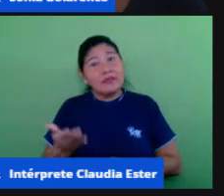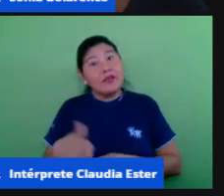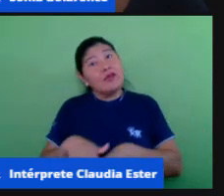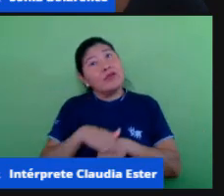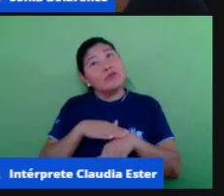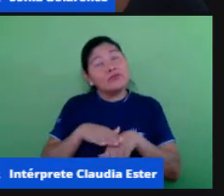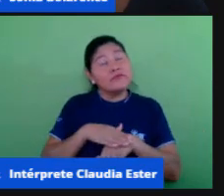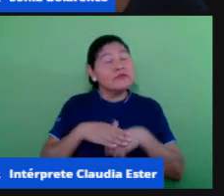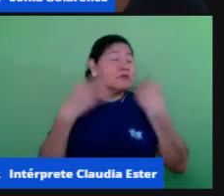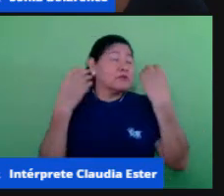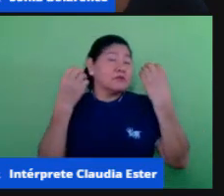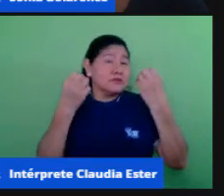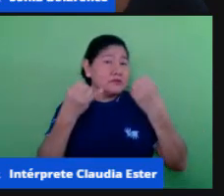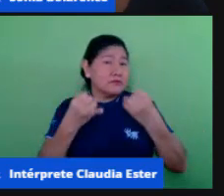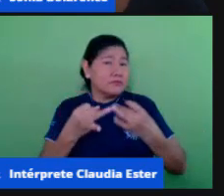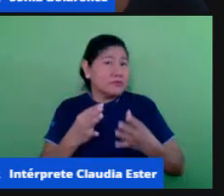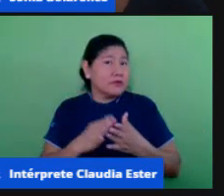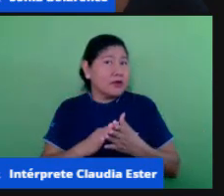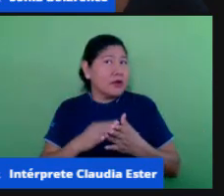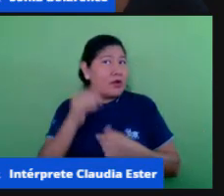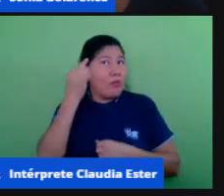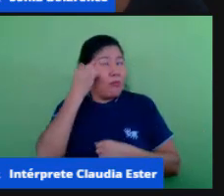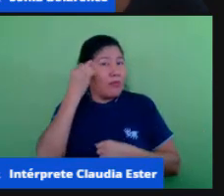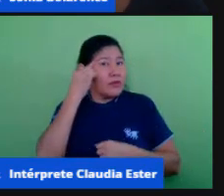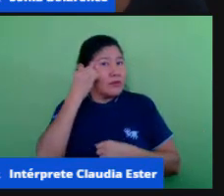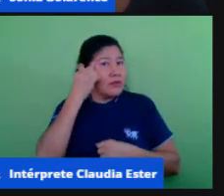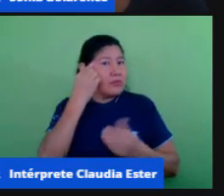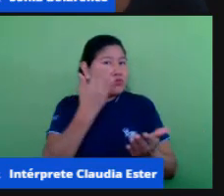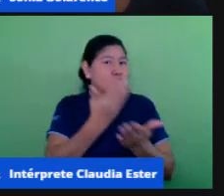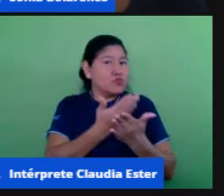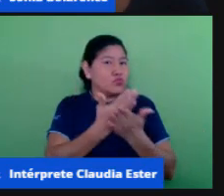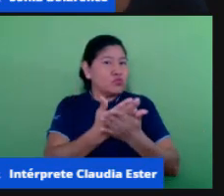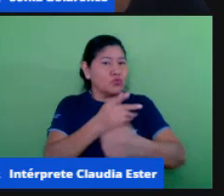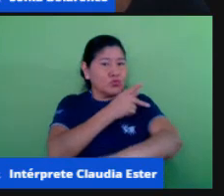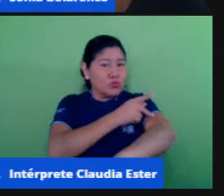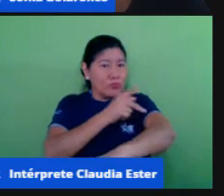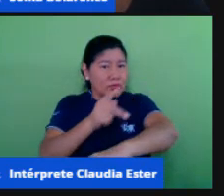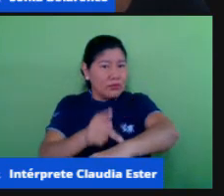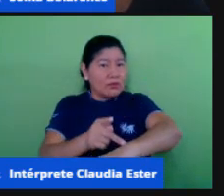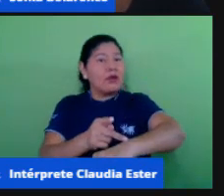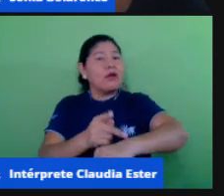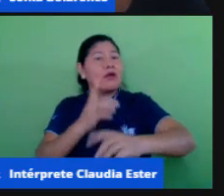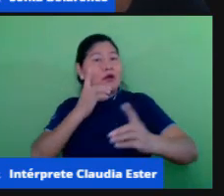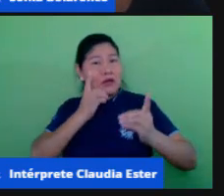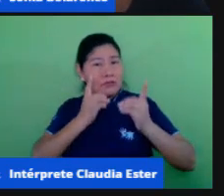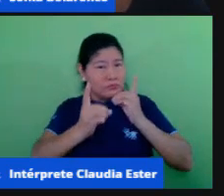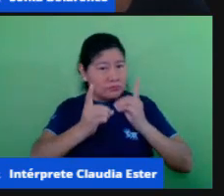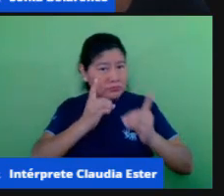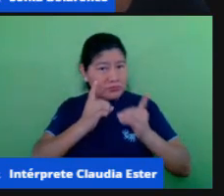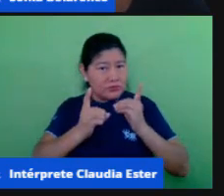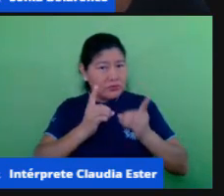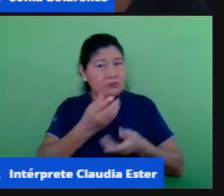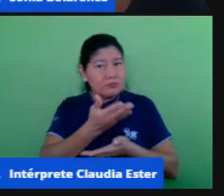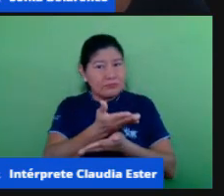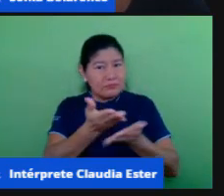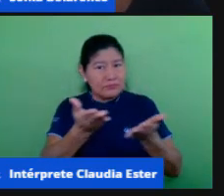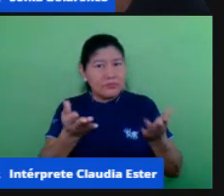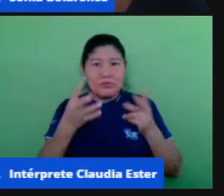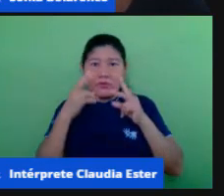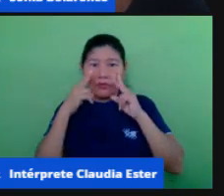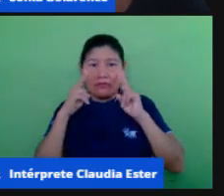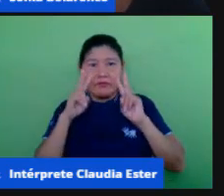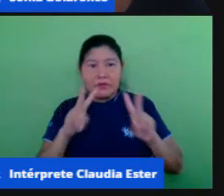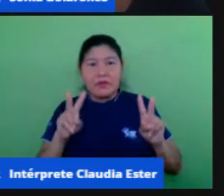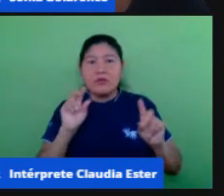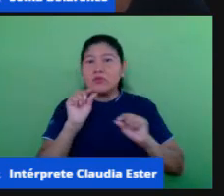essa reflexão pedagógica né que é um diálogo todo mundo está percebendo